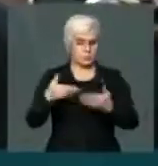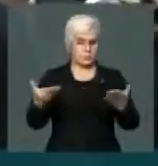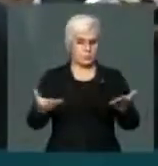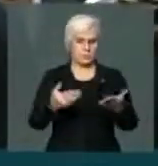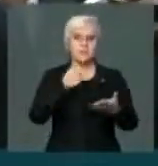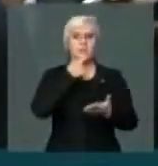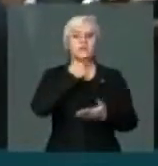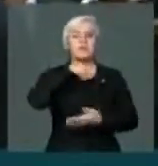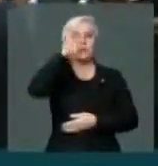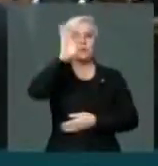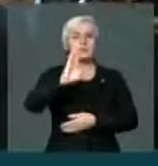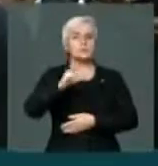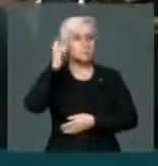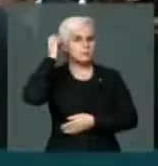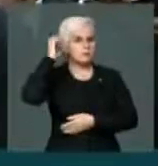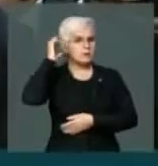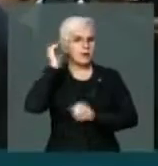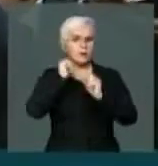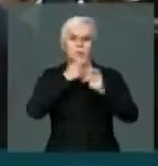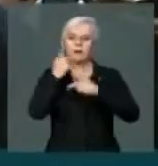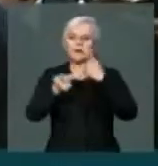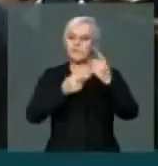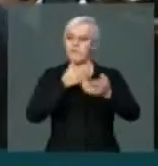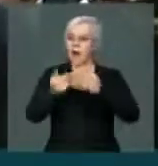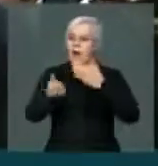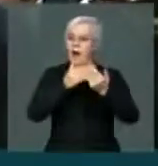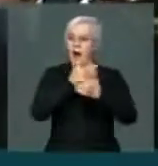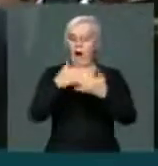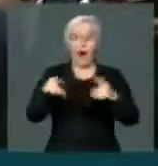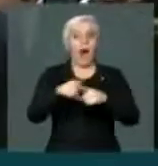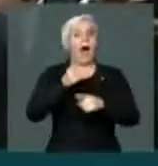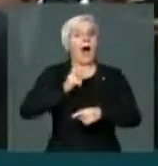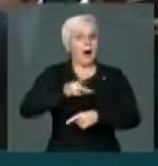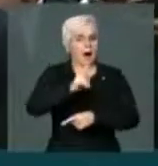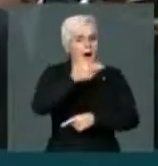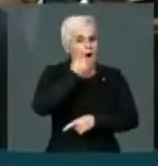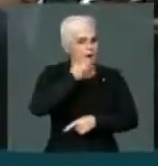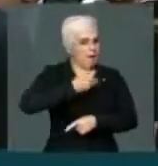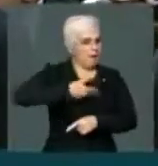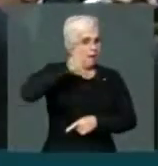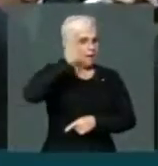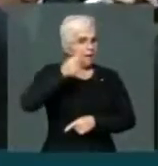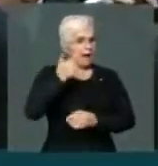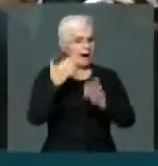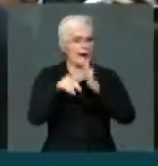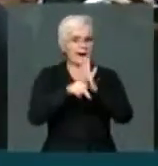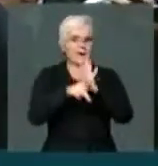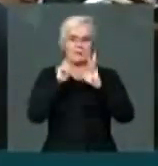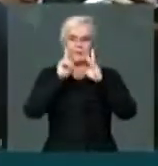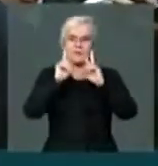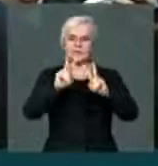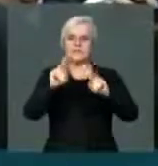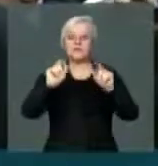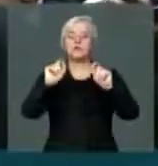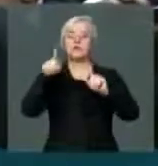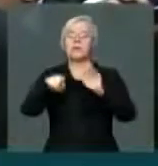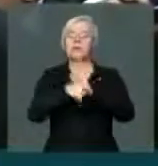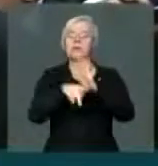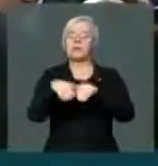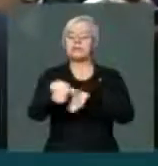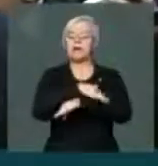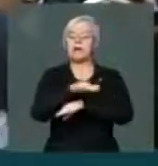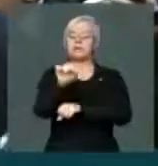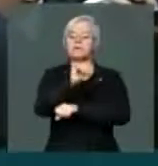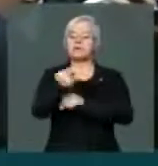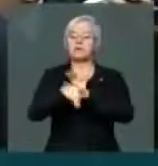A voz do Brasil pode se falar o que for dela, mas ainda assim é melhor do que eu ficar ouvindo como é que está o trânsito